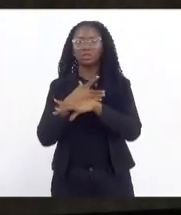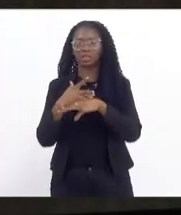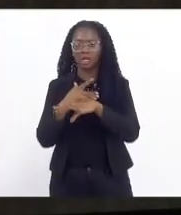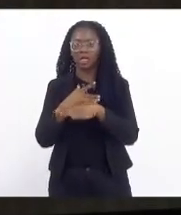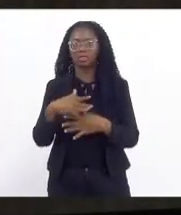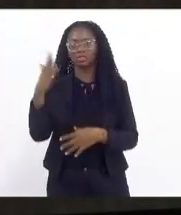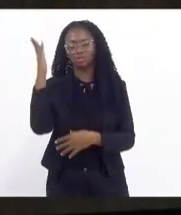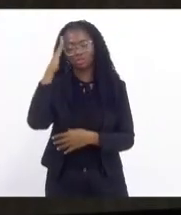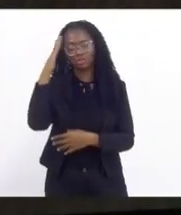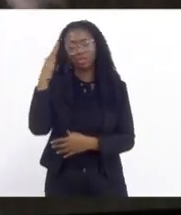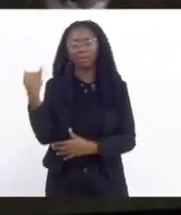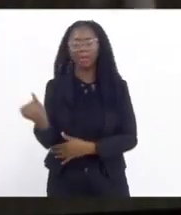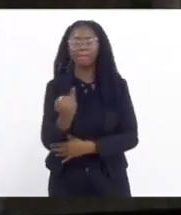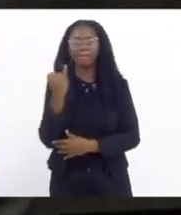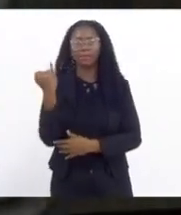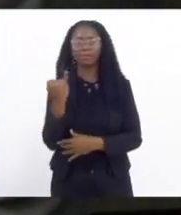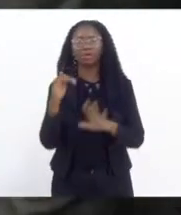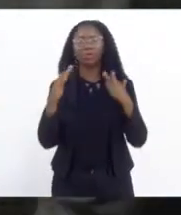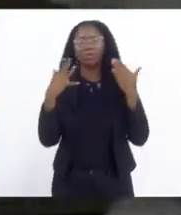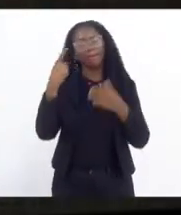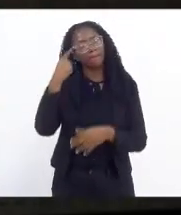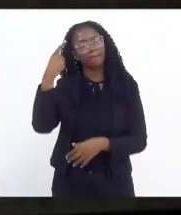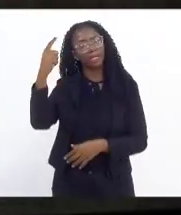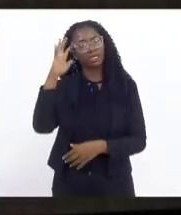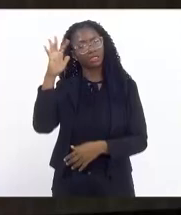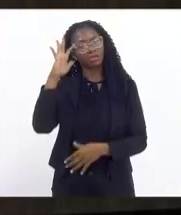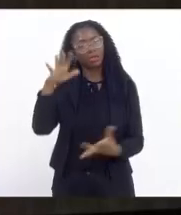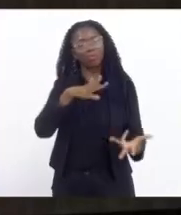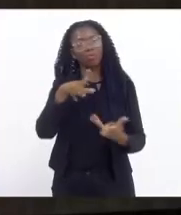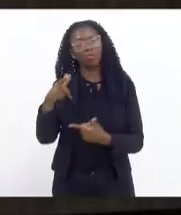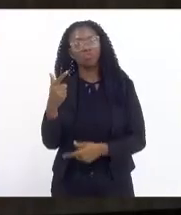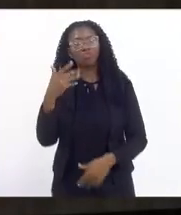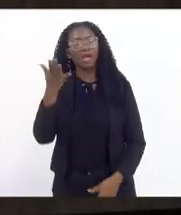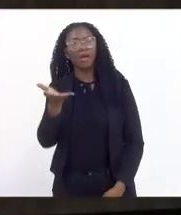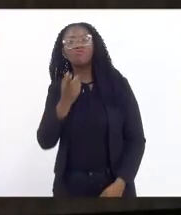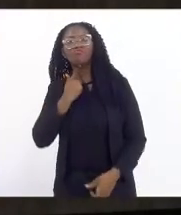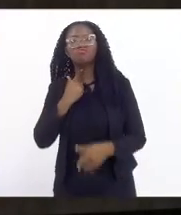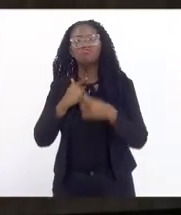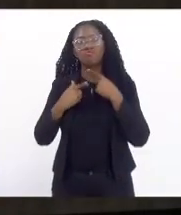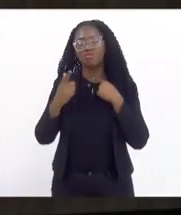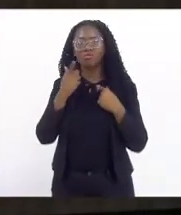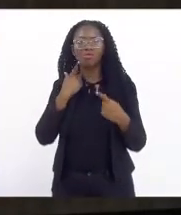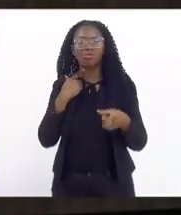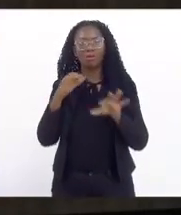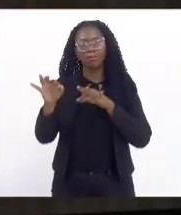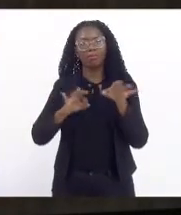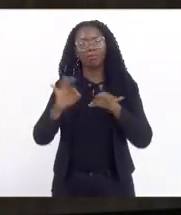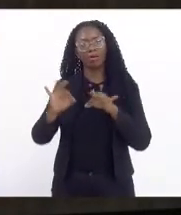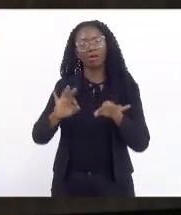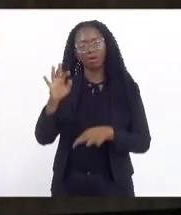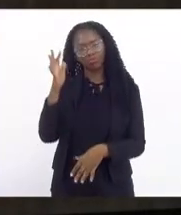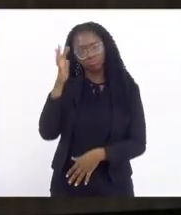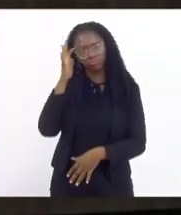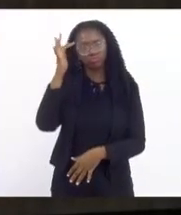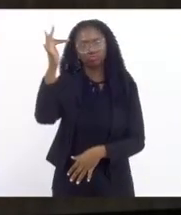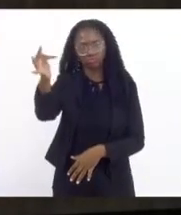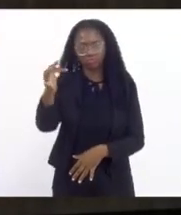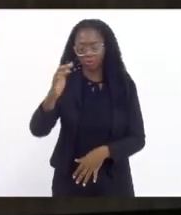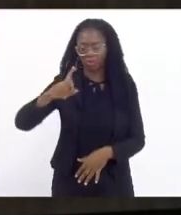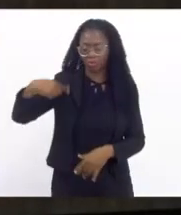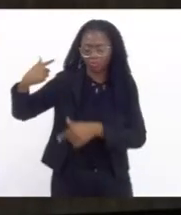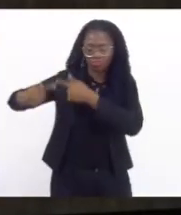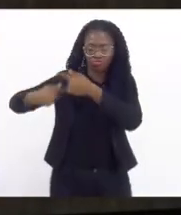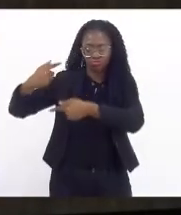pensa qual é o mundo que a gente deseja para aqueles que vão nos suceder. Então, parabéns à